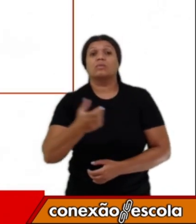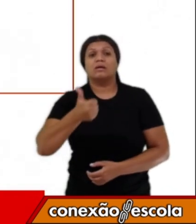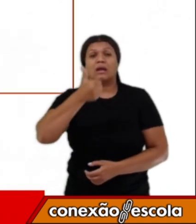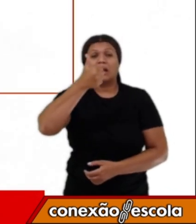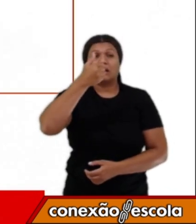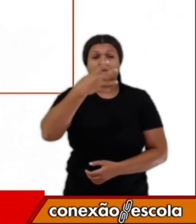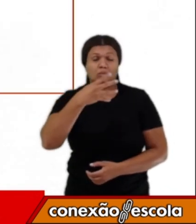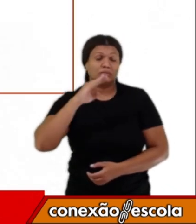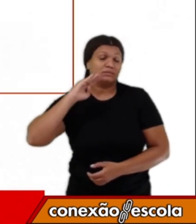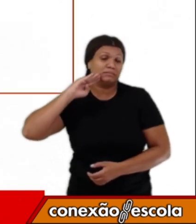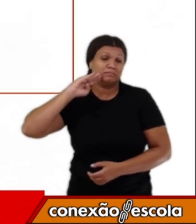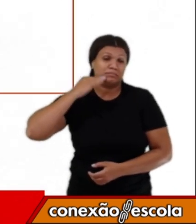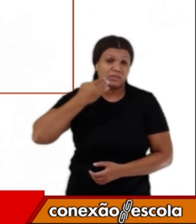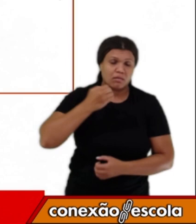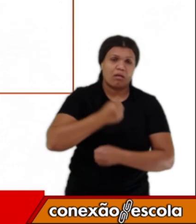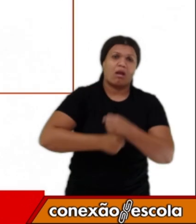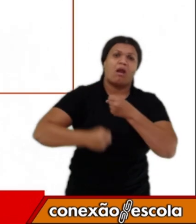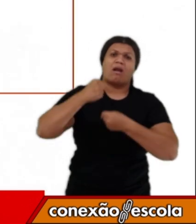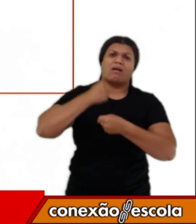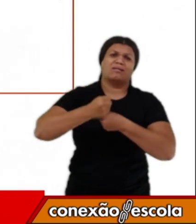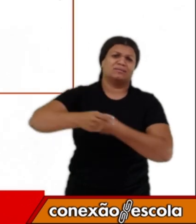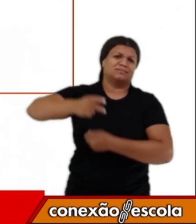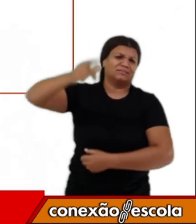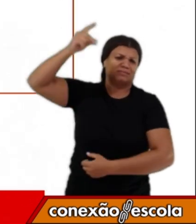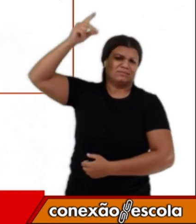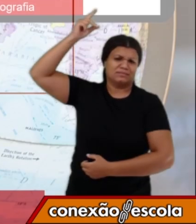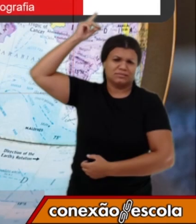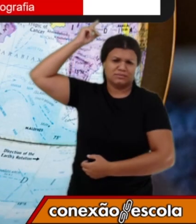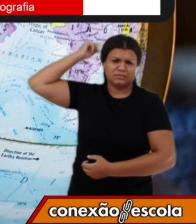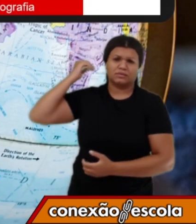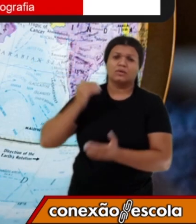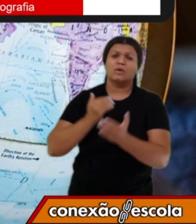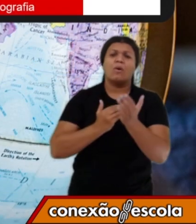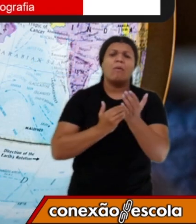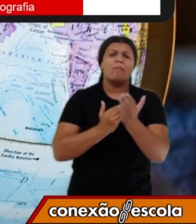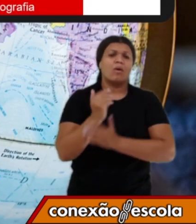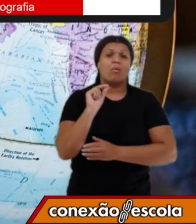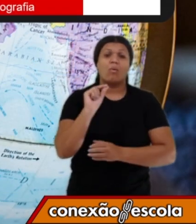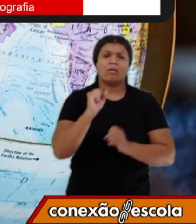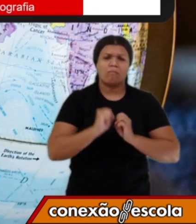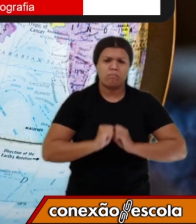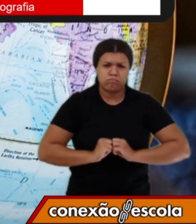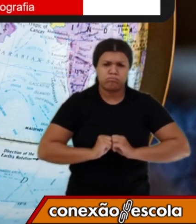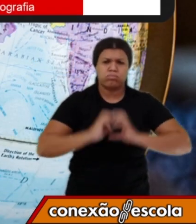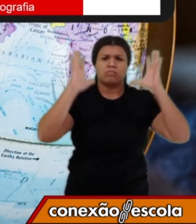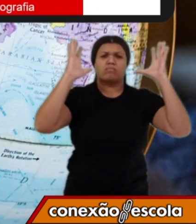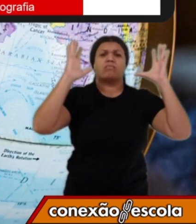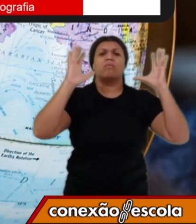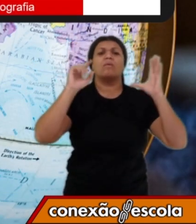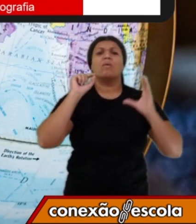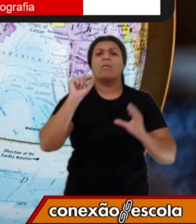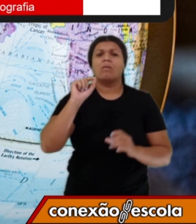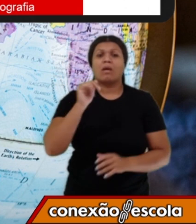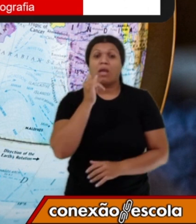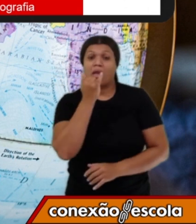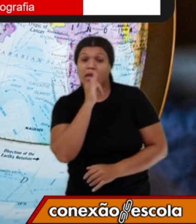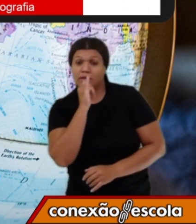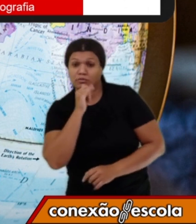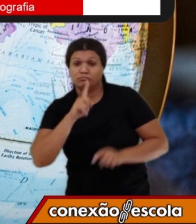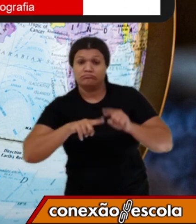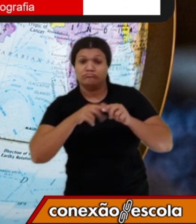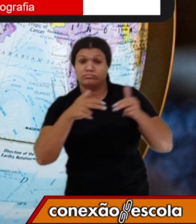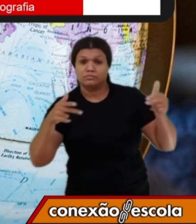atrás, desde a grande explosão de matéria e energia, que nós chamamos de